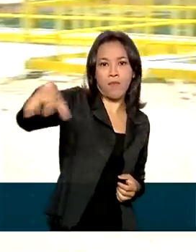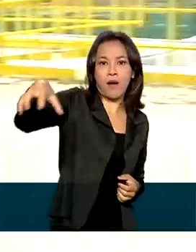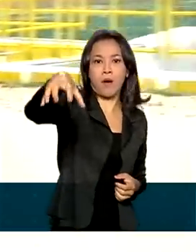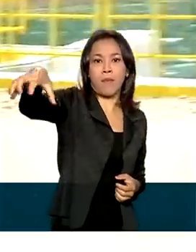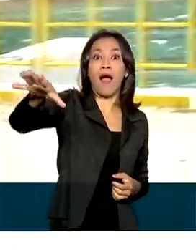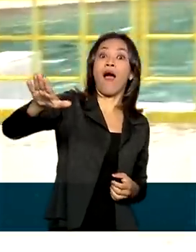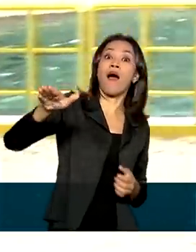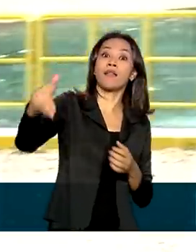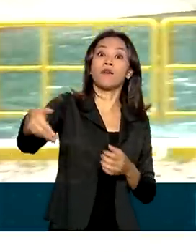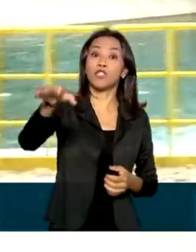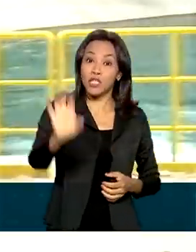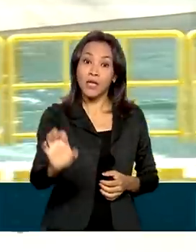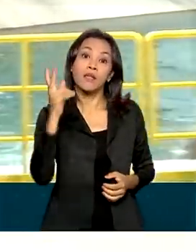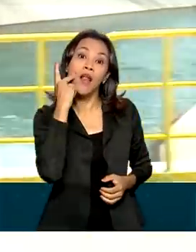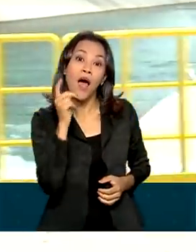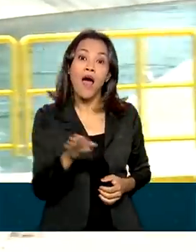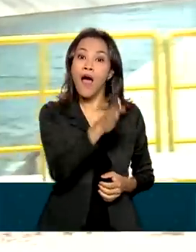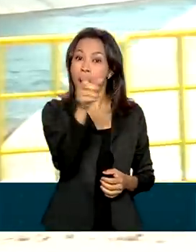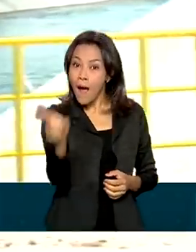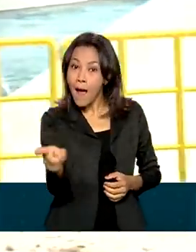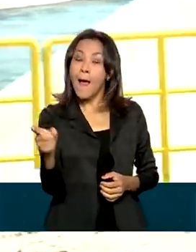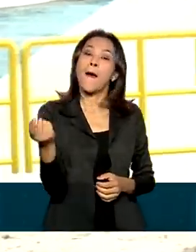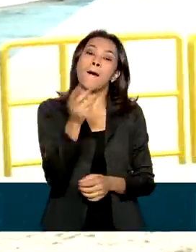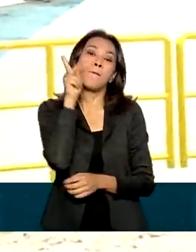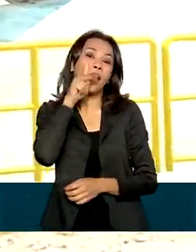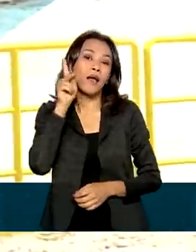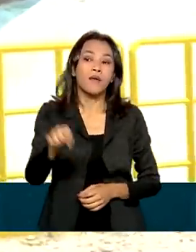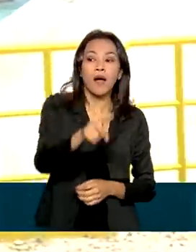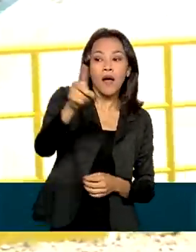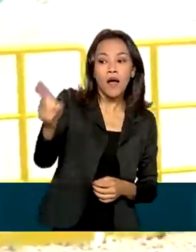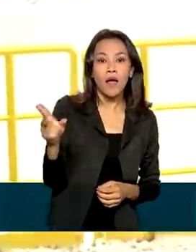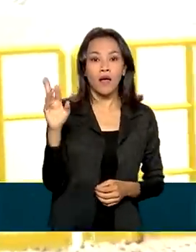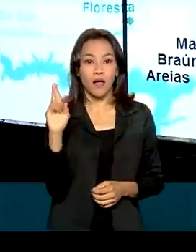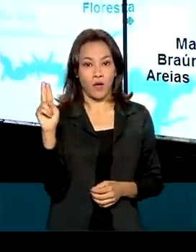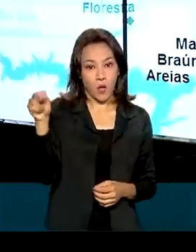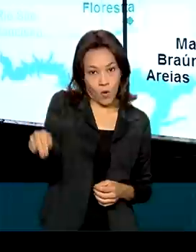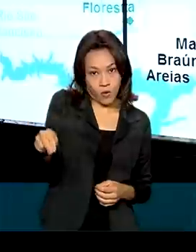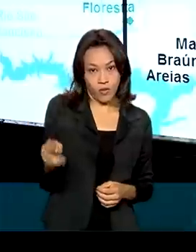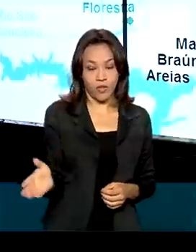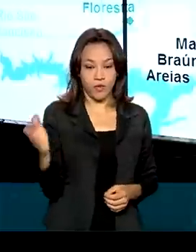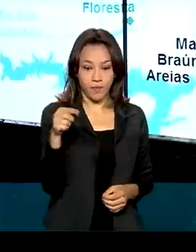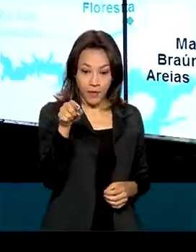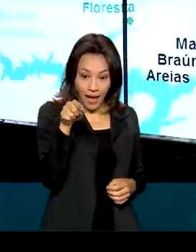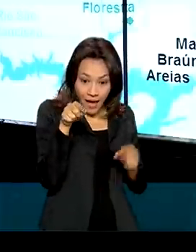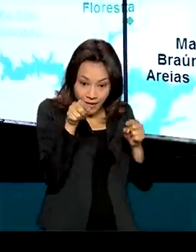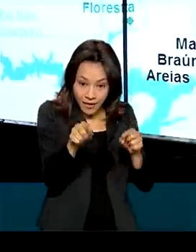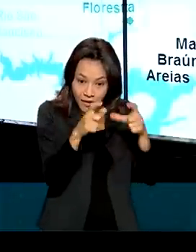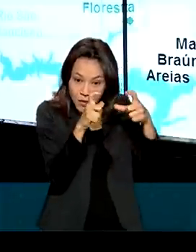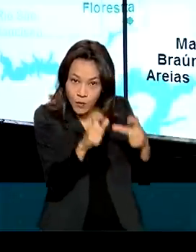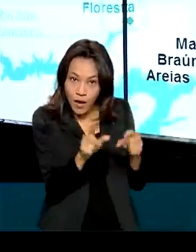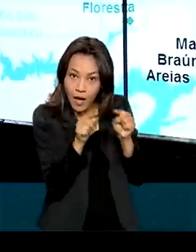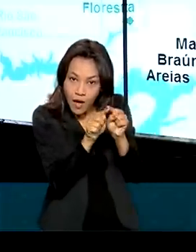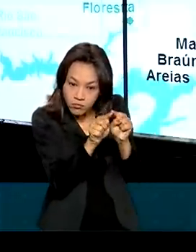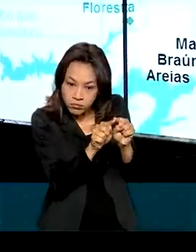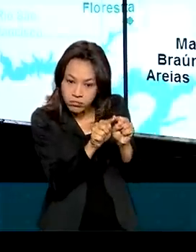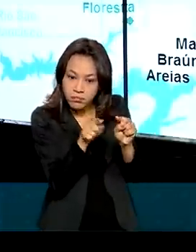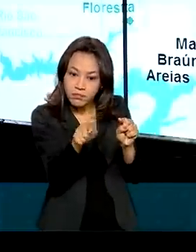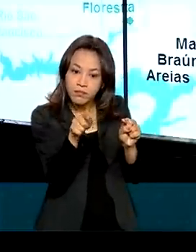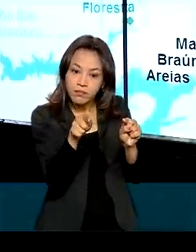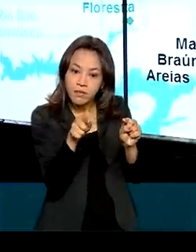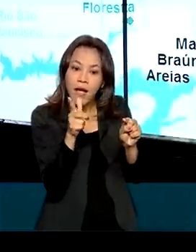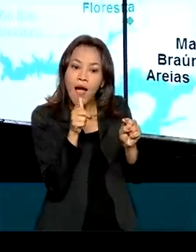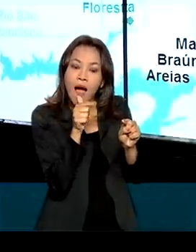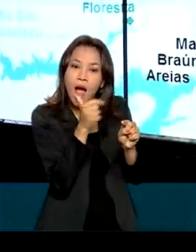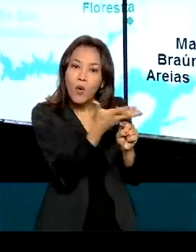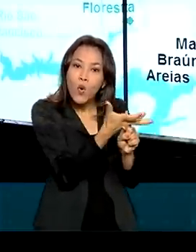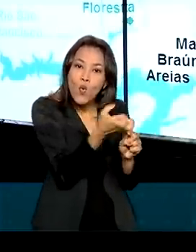até os estados do Ceará, Paraíba e Rio Grande do Norte. Aqui, as estações de bombeamento botam